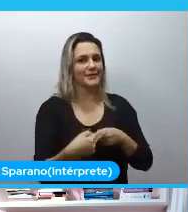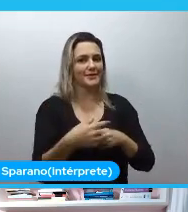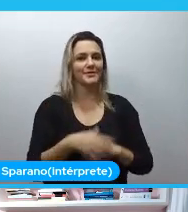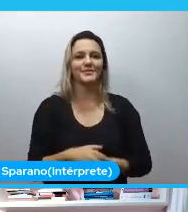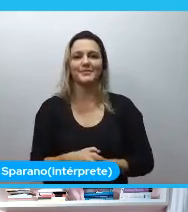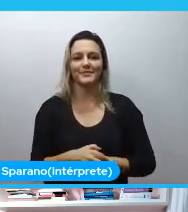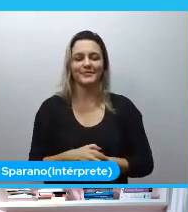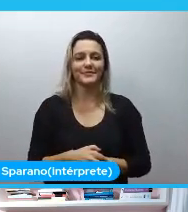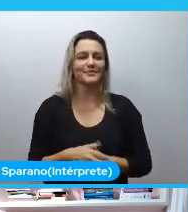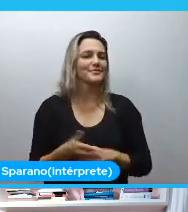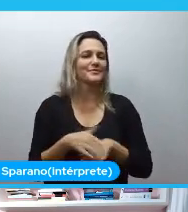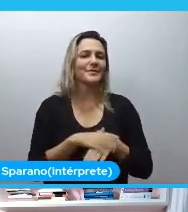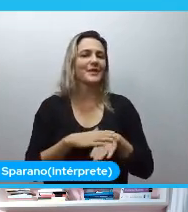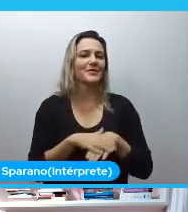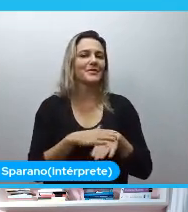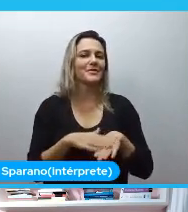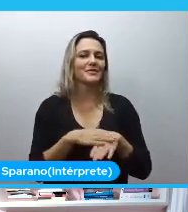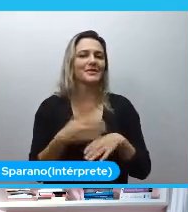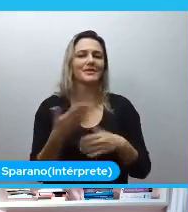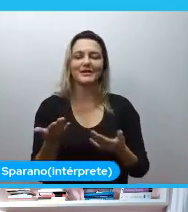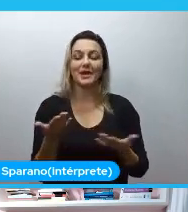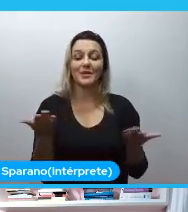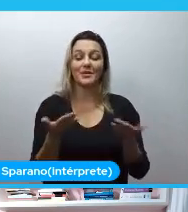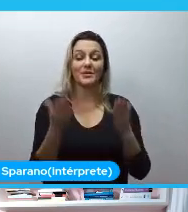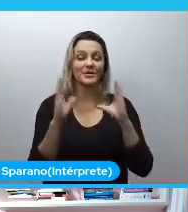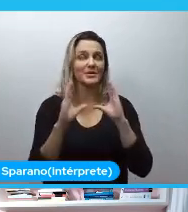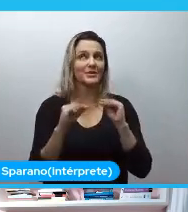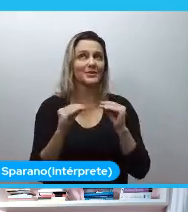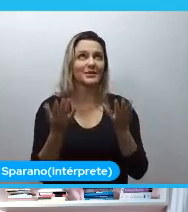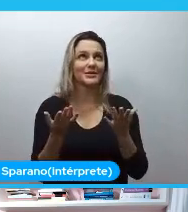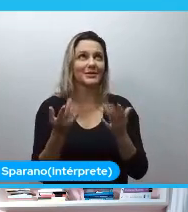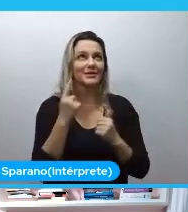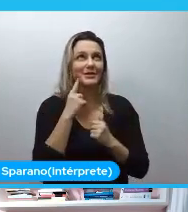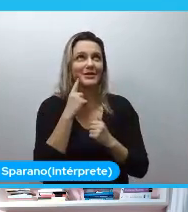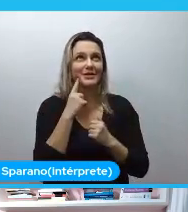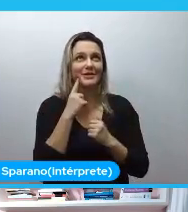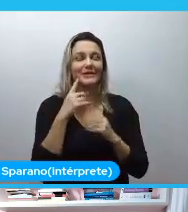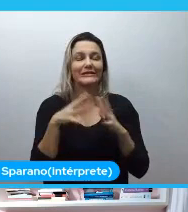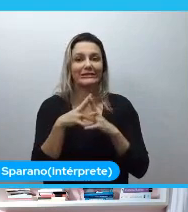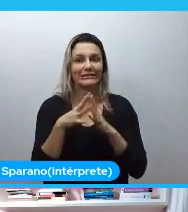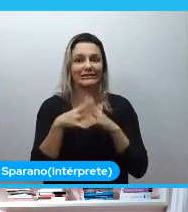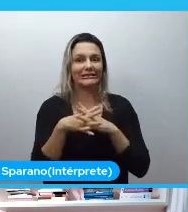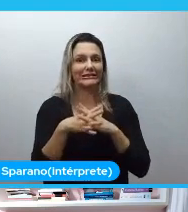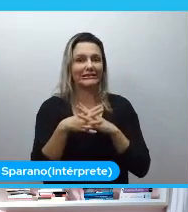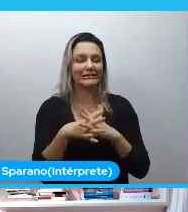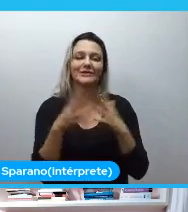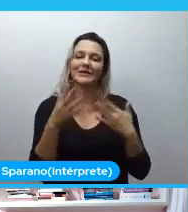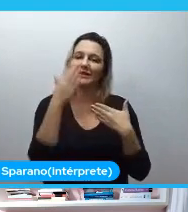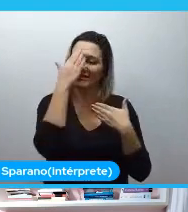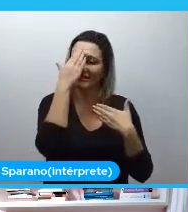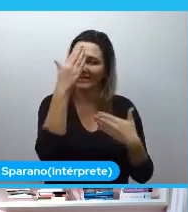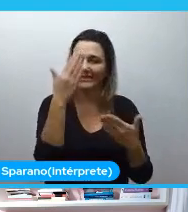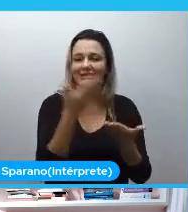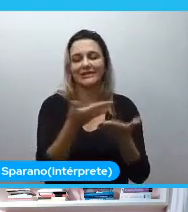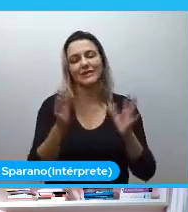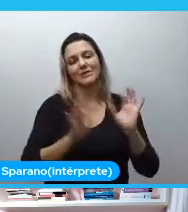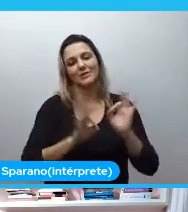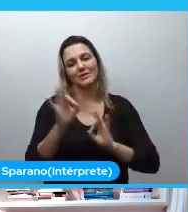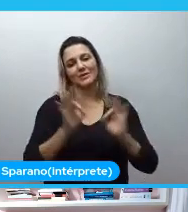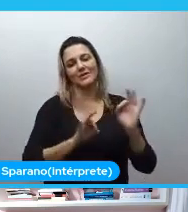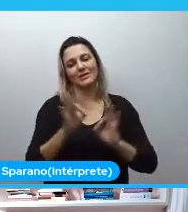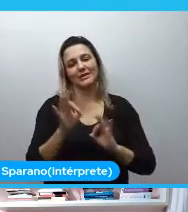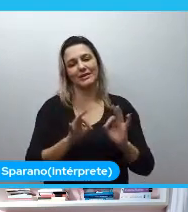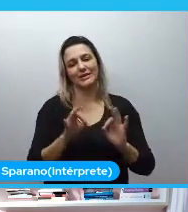Decidir o que é que eu ia conversar hoje à noite. Acho que foi complexo. E eu queria muito agradecer a organização por esse